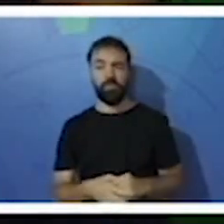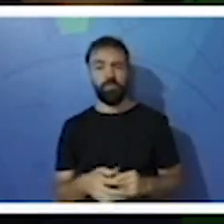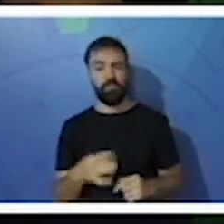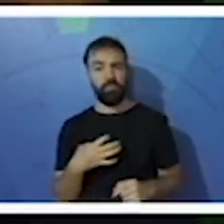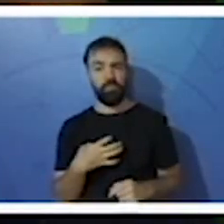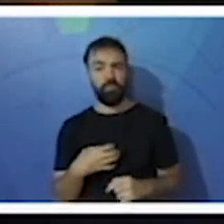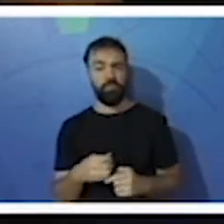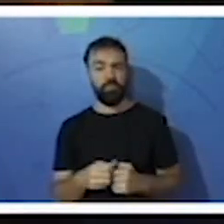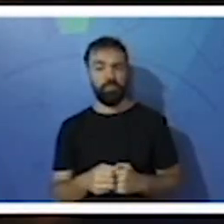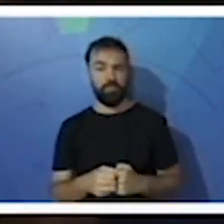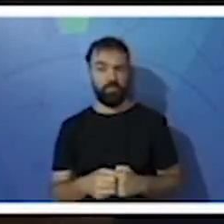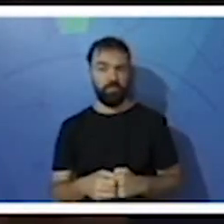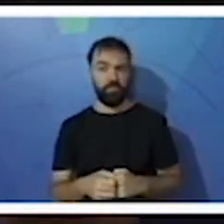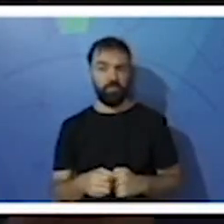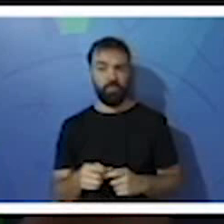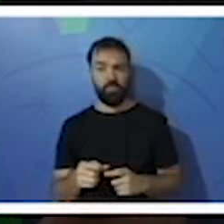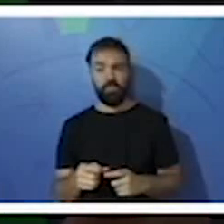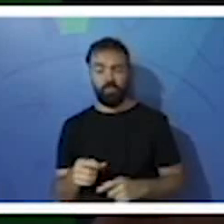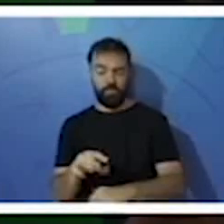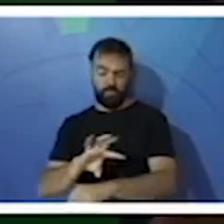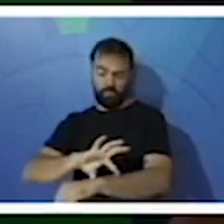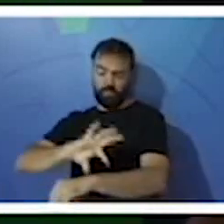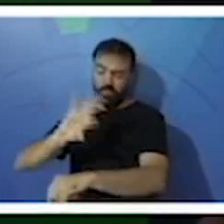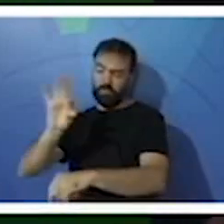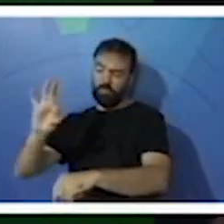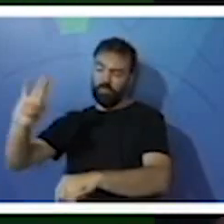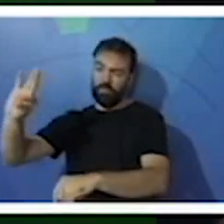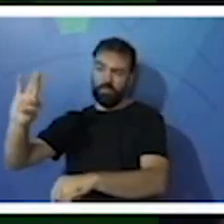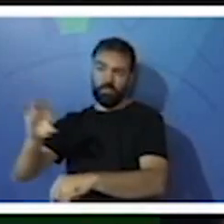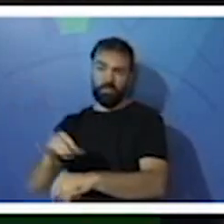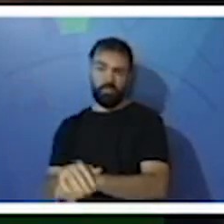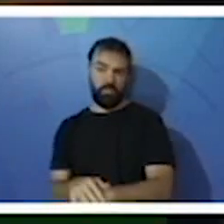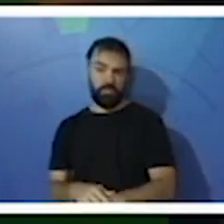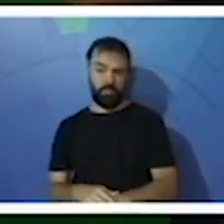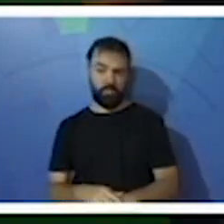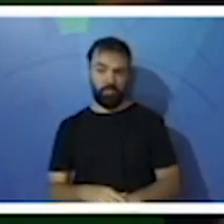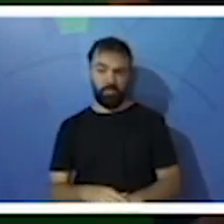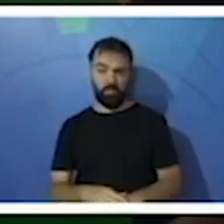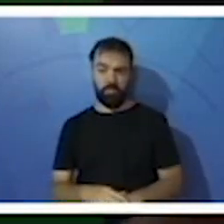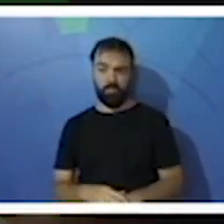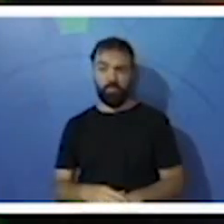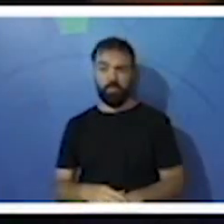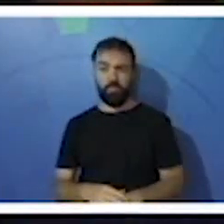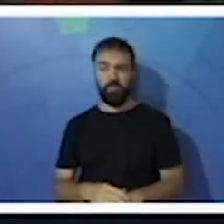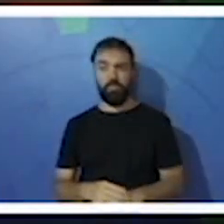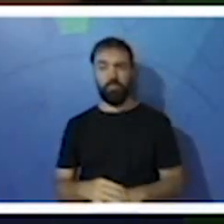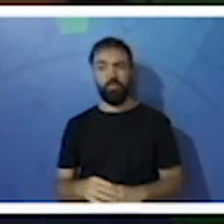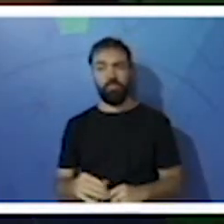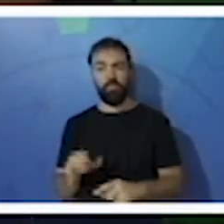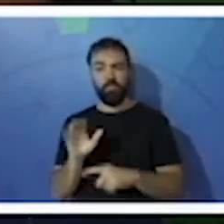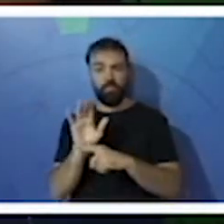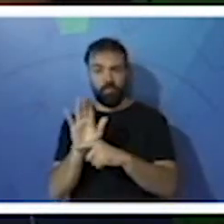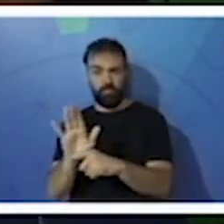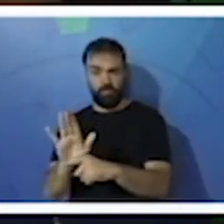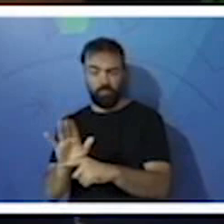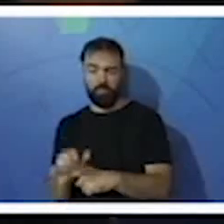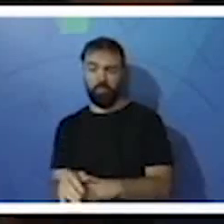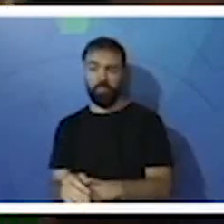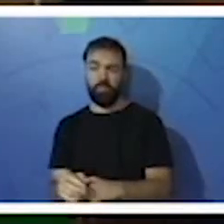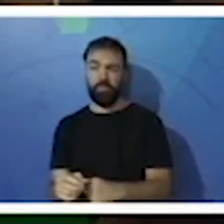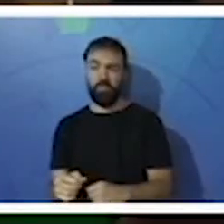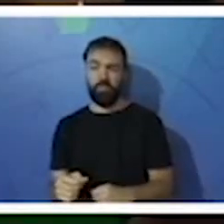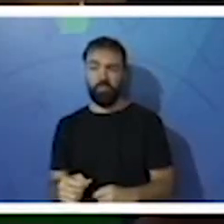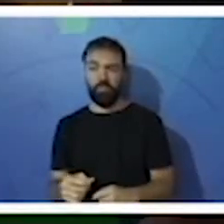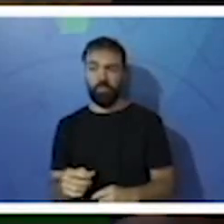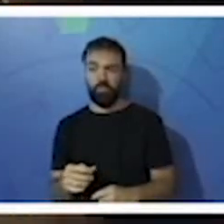daria certo. E as penas, nós vimos que ela mantém a ave aquecida, né?